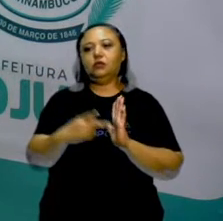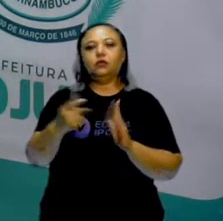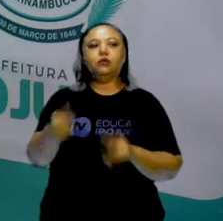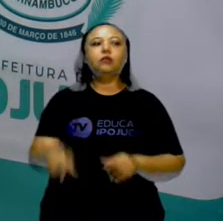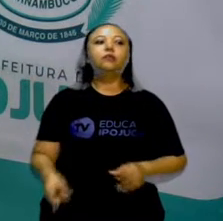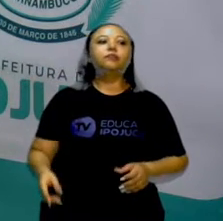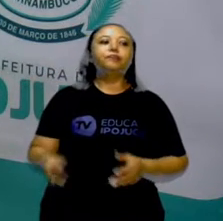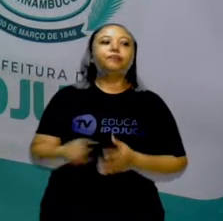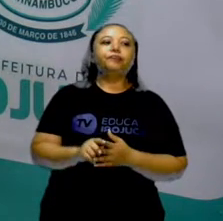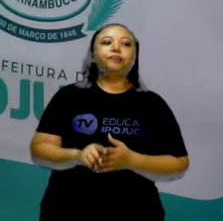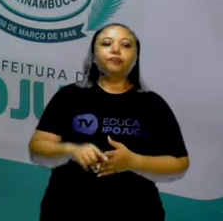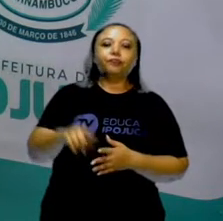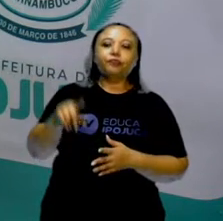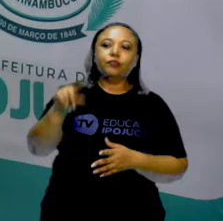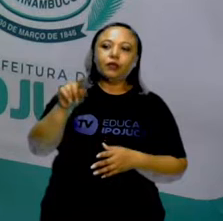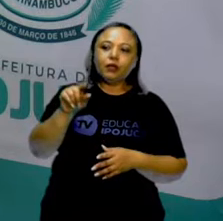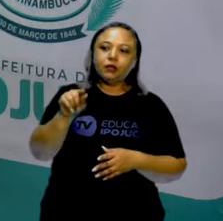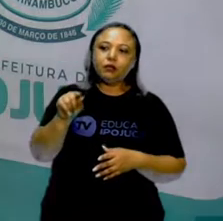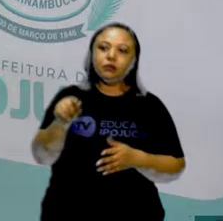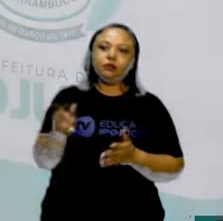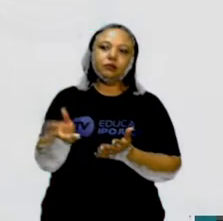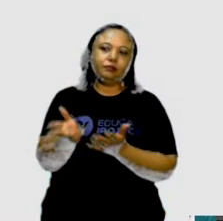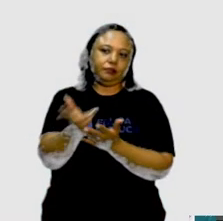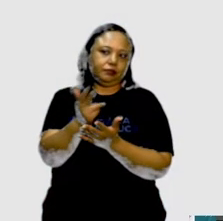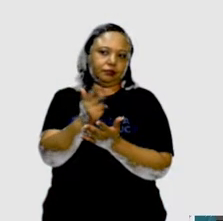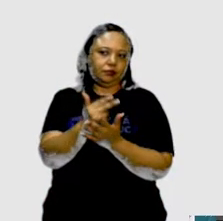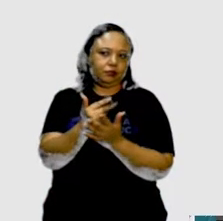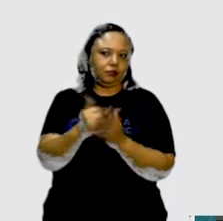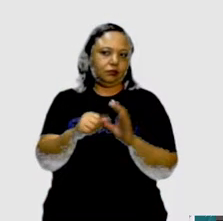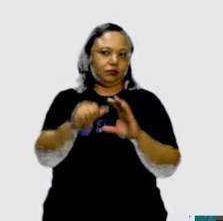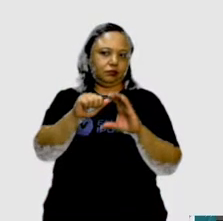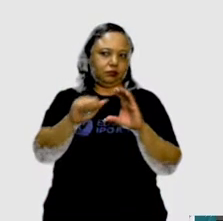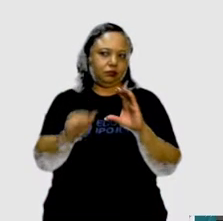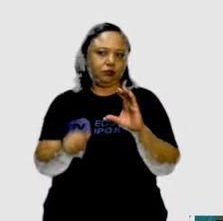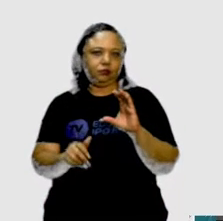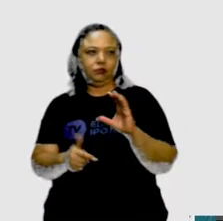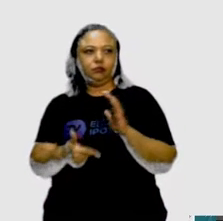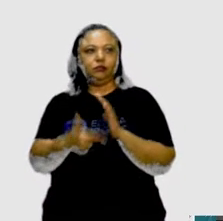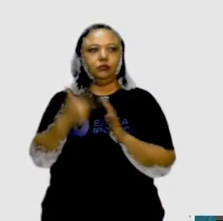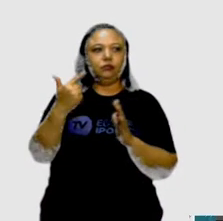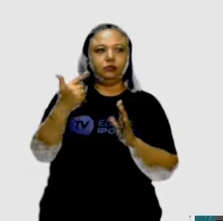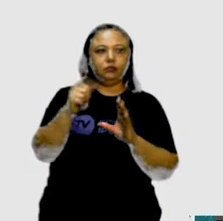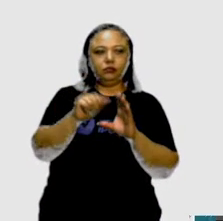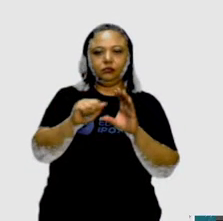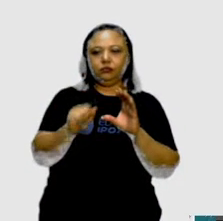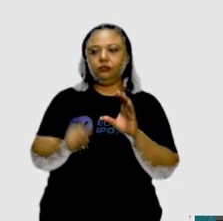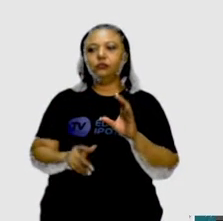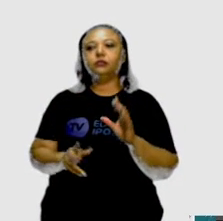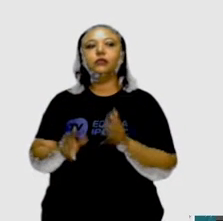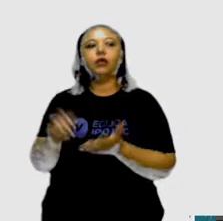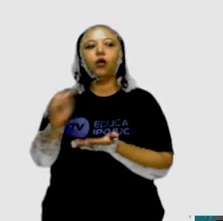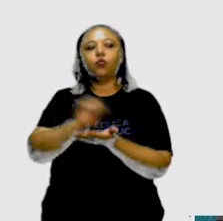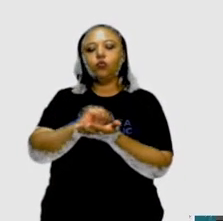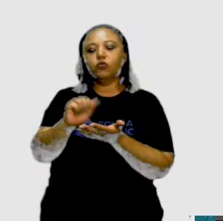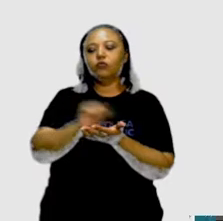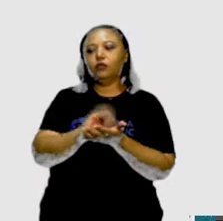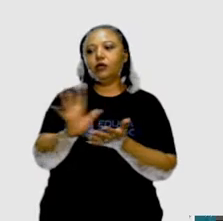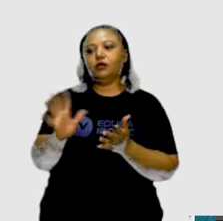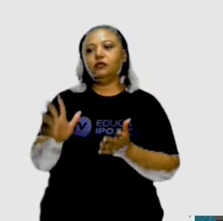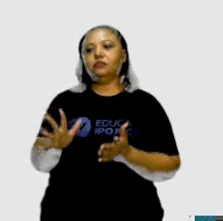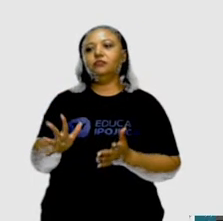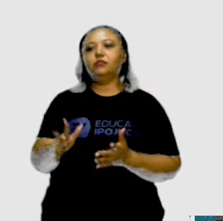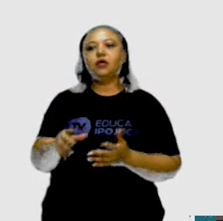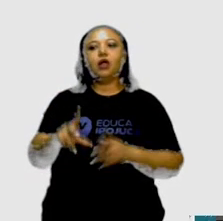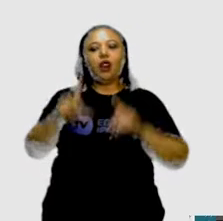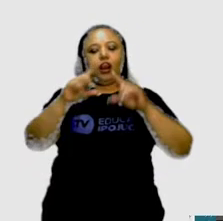aqui. Na segunda classificação, nós percebemos que mais algumas figuras, elas foram apagadas. Tem